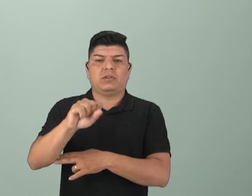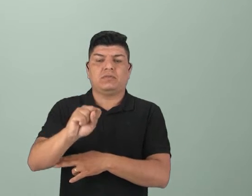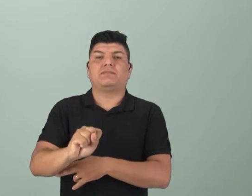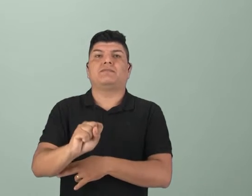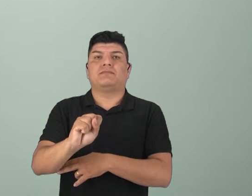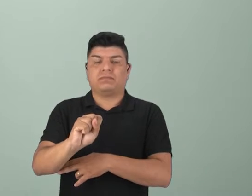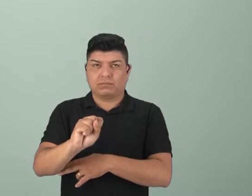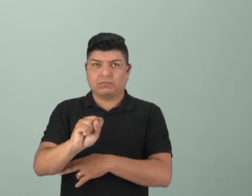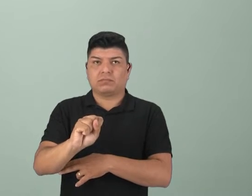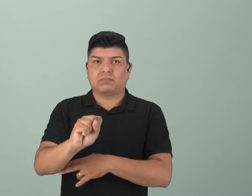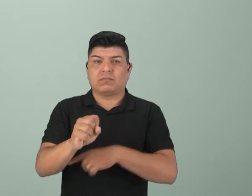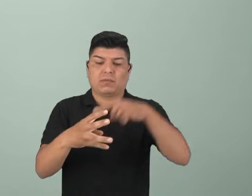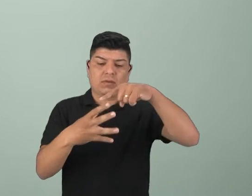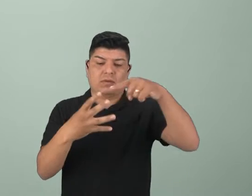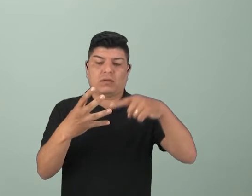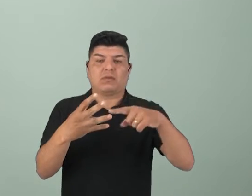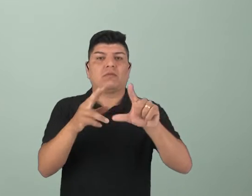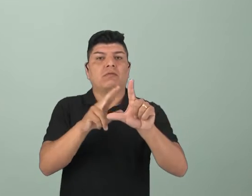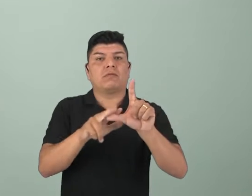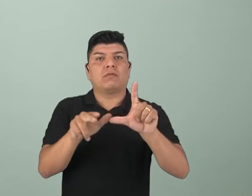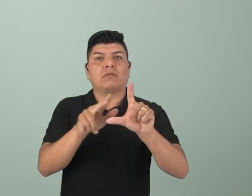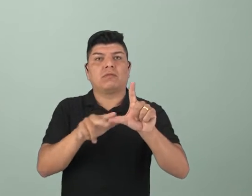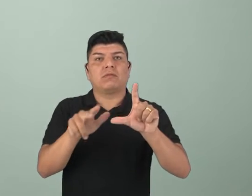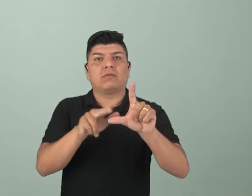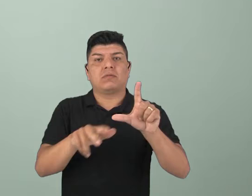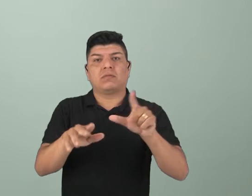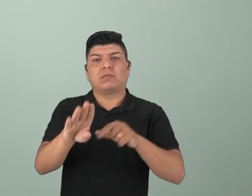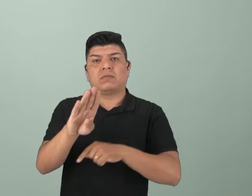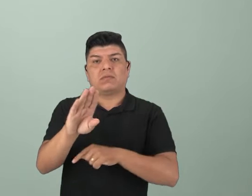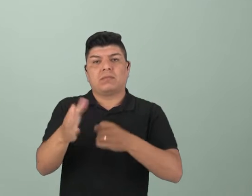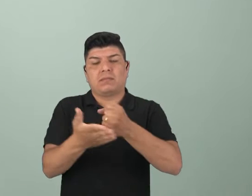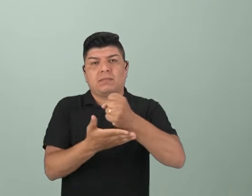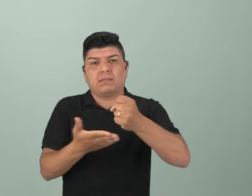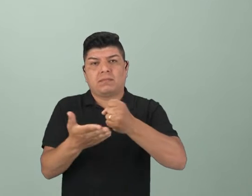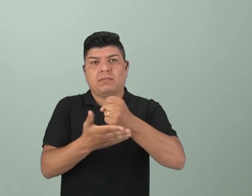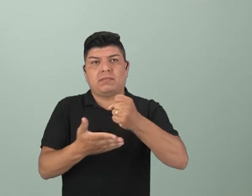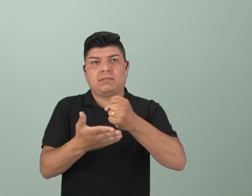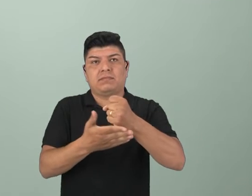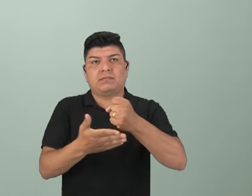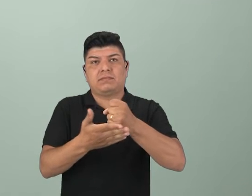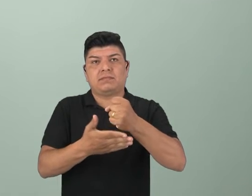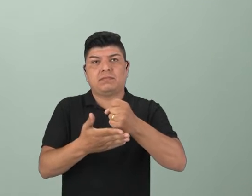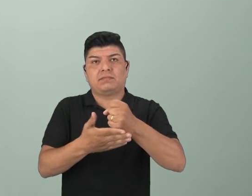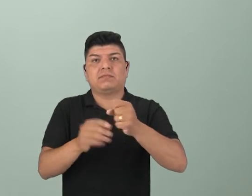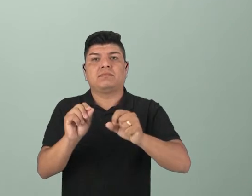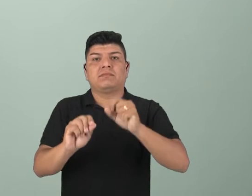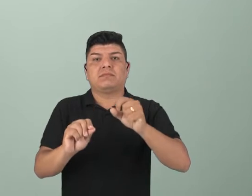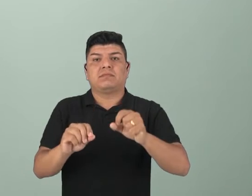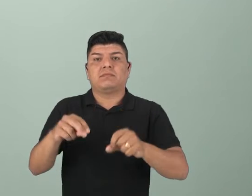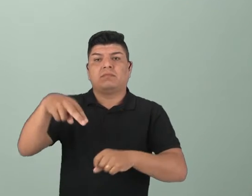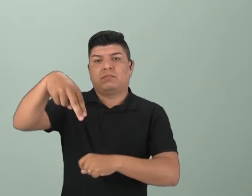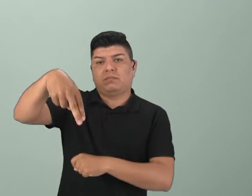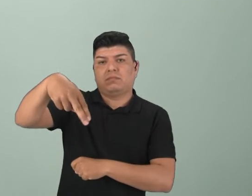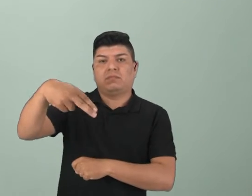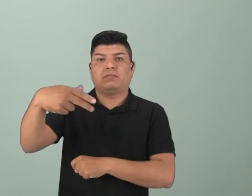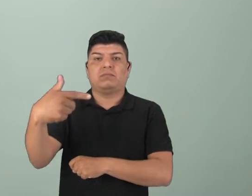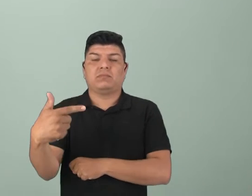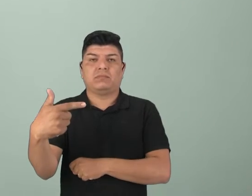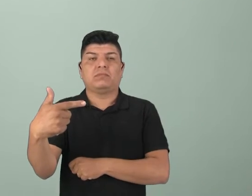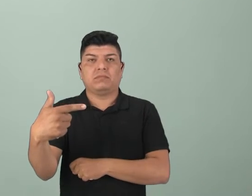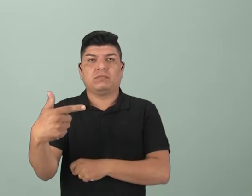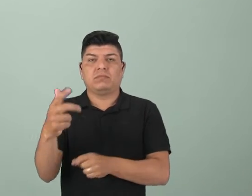letrinhas, na verdade são quatro letrinhas que nós chamamos de bases nitrogenadas. Essas bases nitrogenadas, elas se